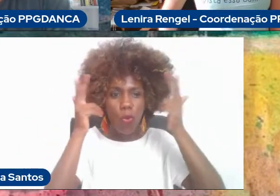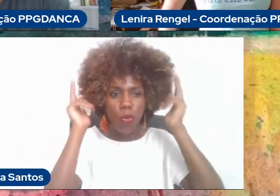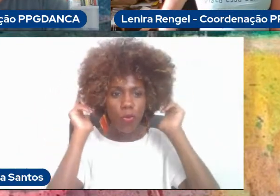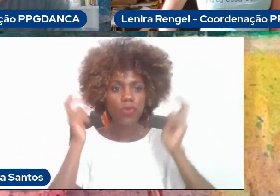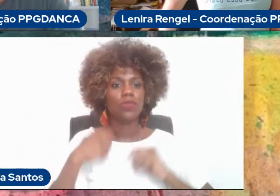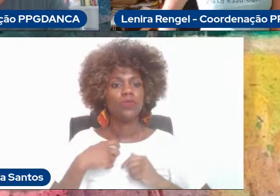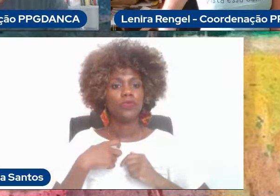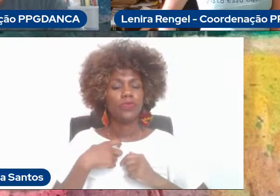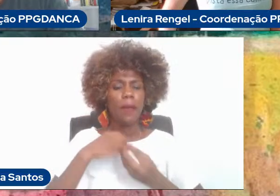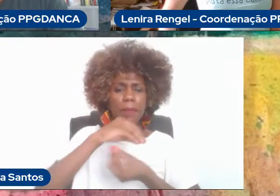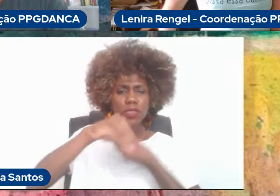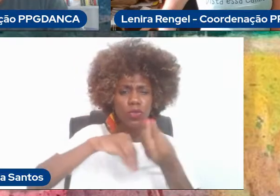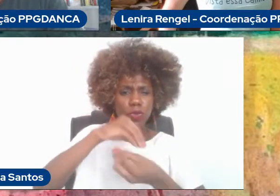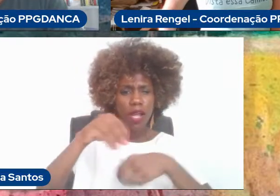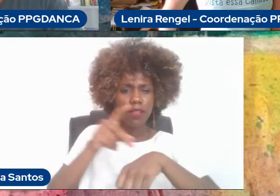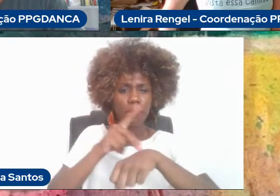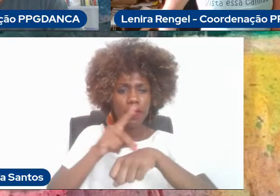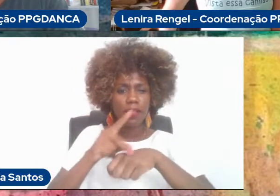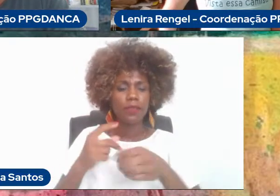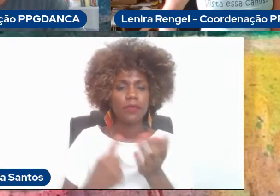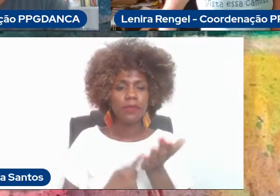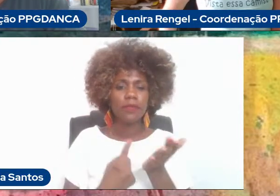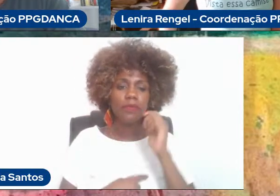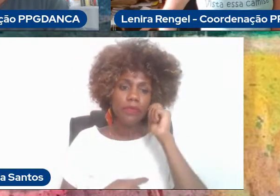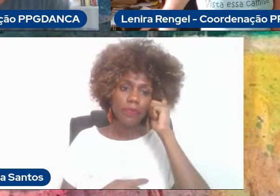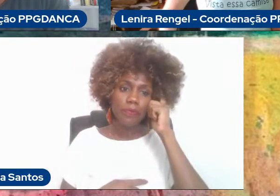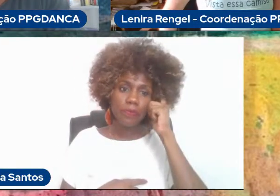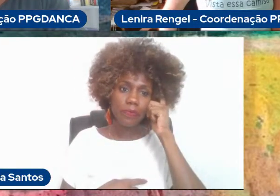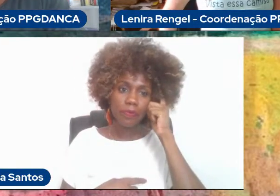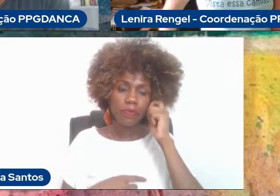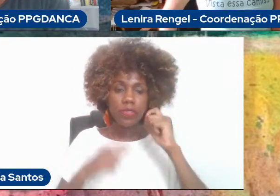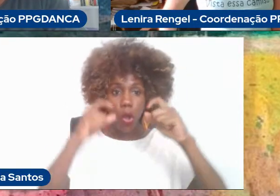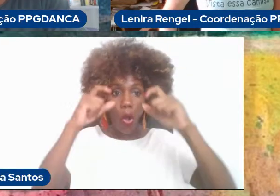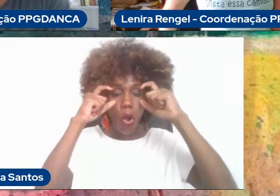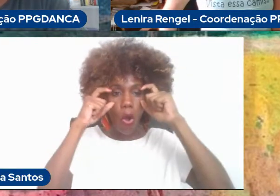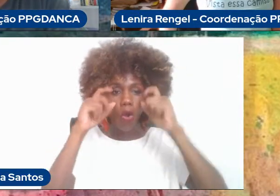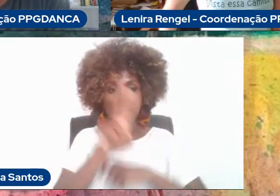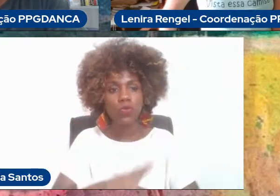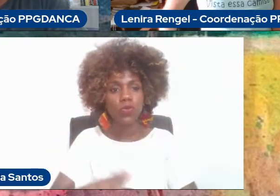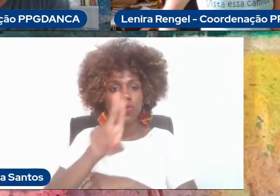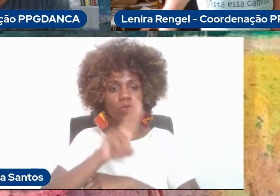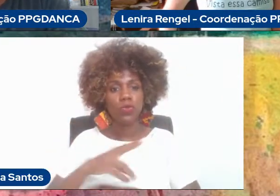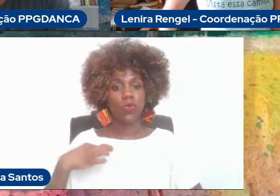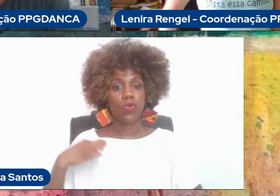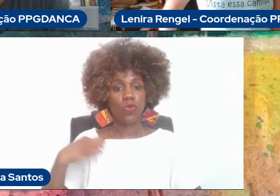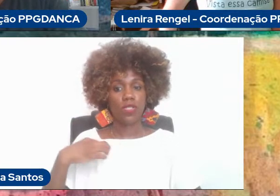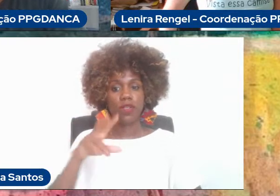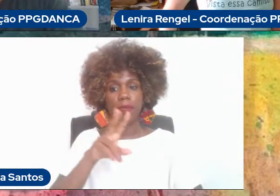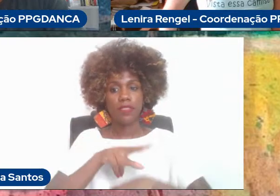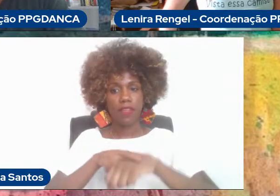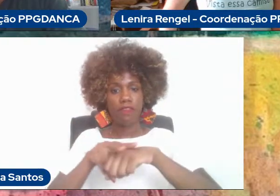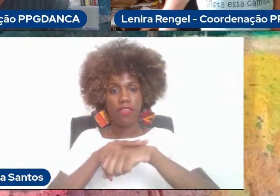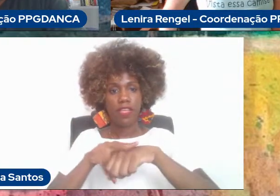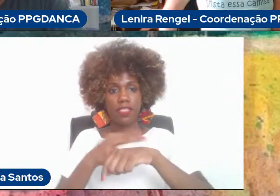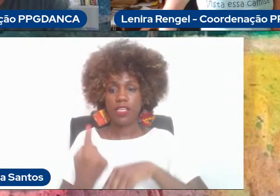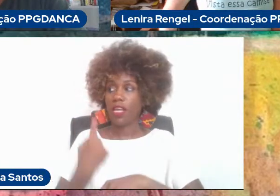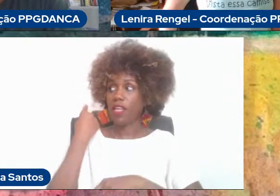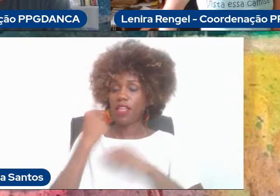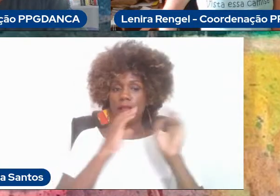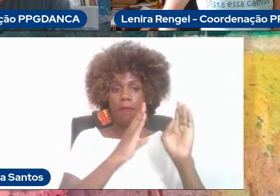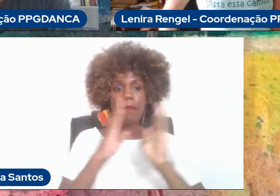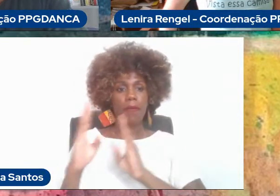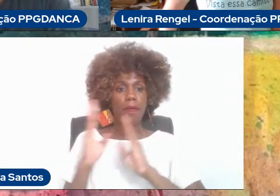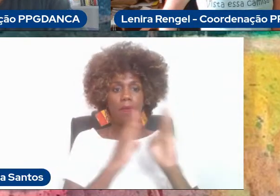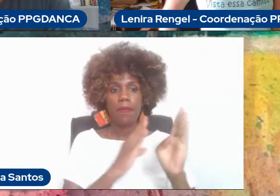Estou vestindo uma camiseta verde, atrás de mim prateleiras de ferro com livros